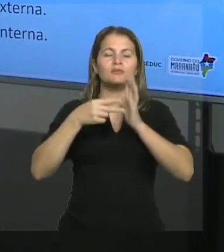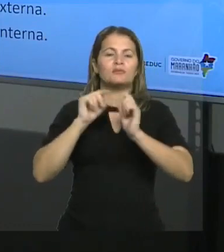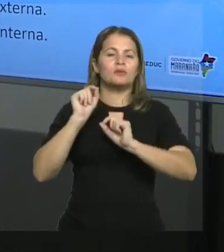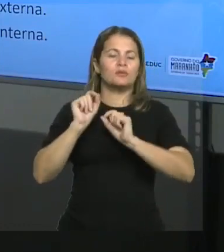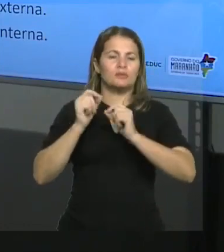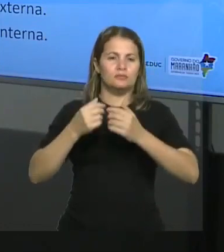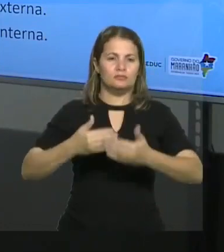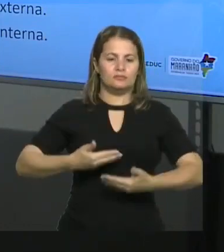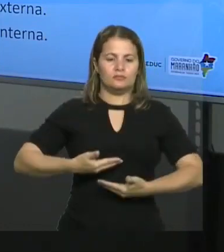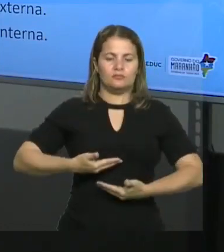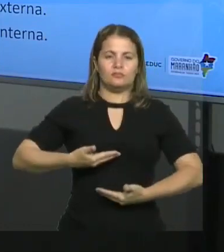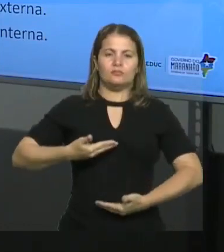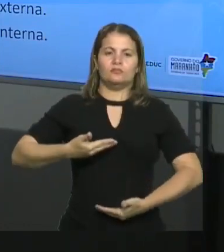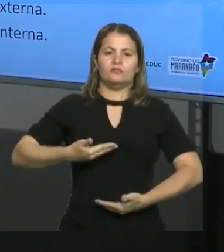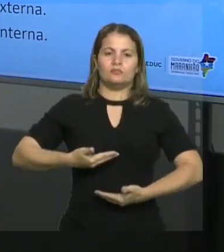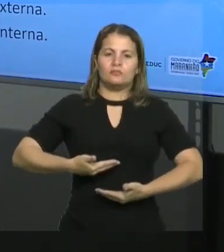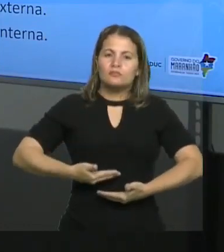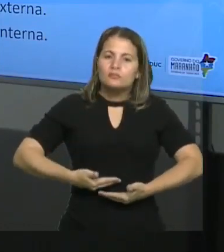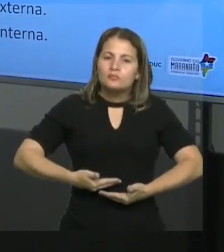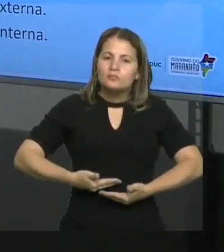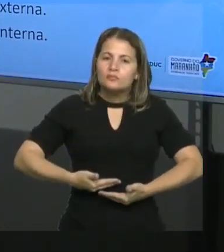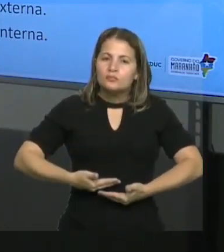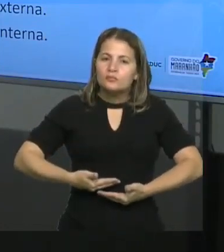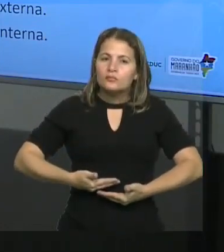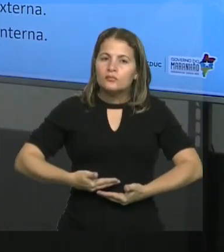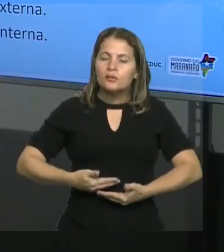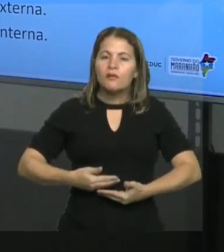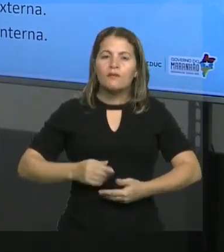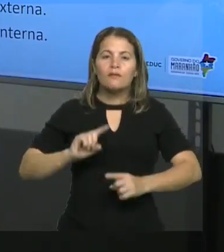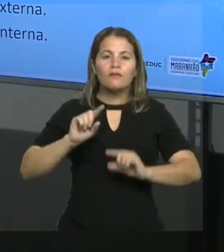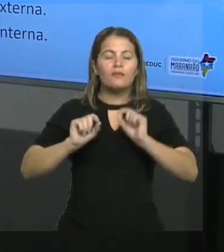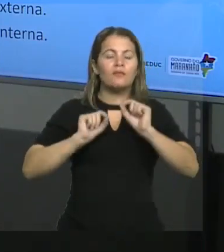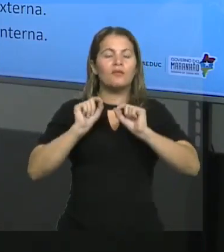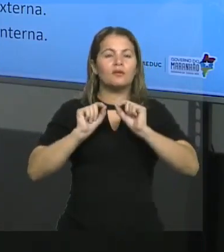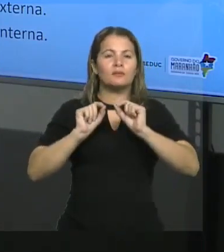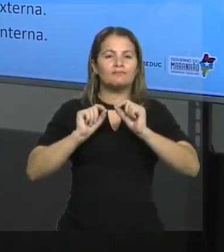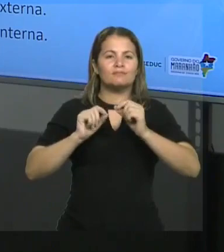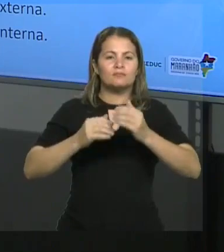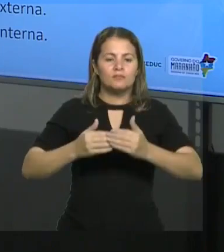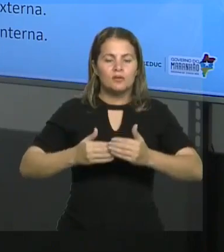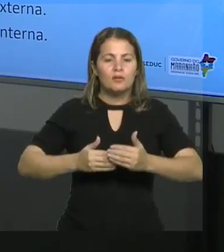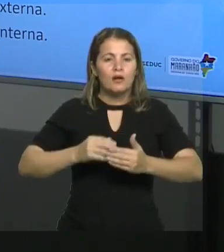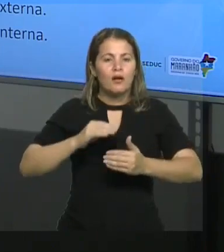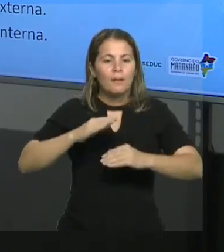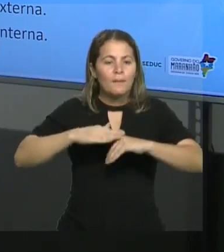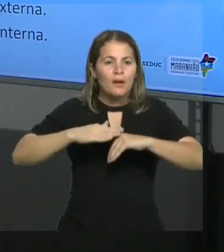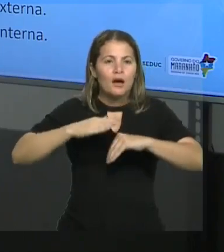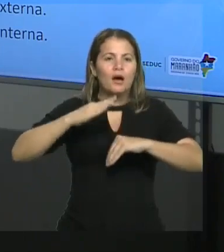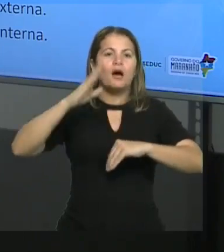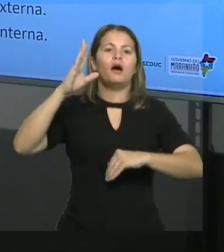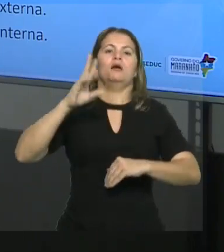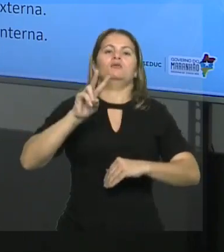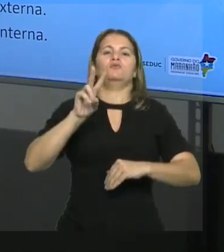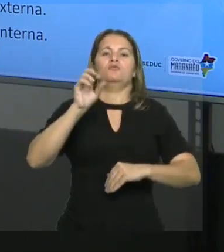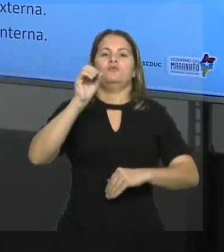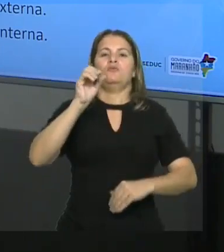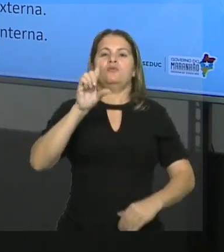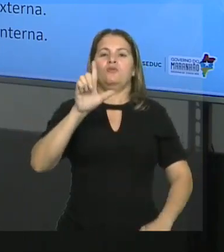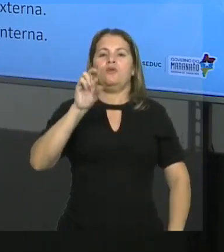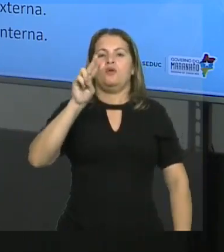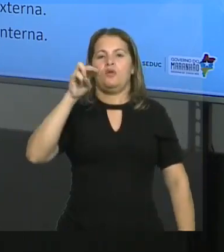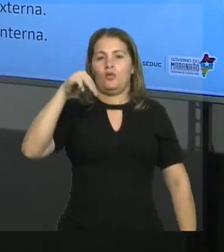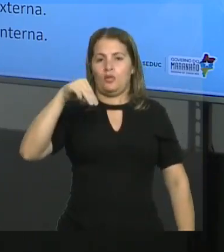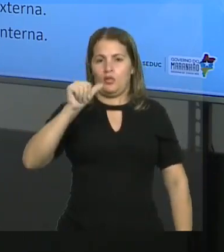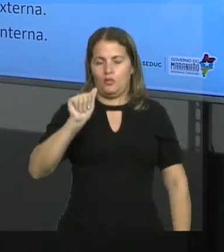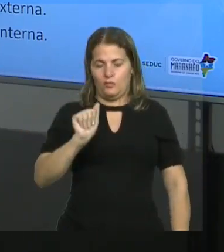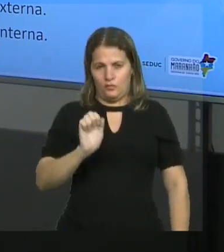que eleva a caixa torácica, vai aumentar o volume e consequentemente diminuir a pressão. Então vai